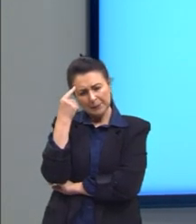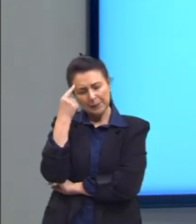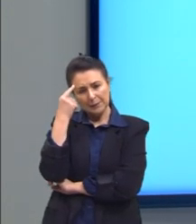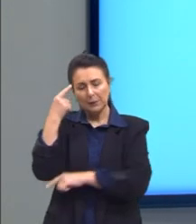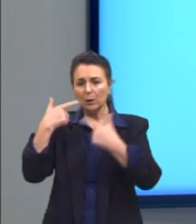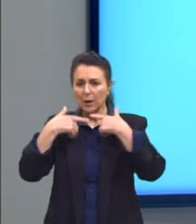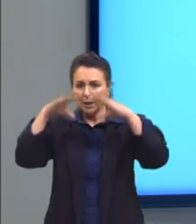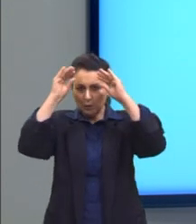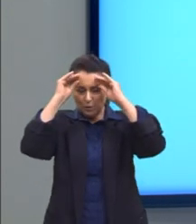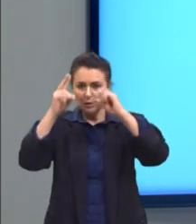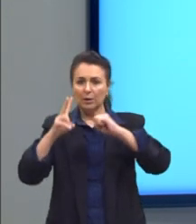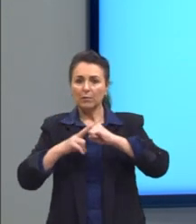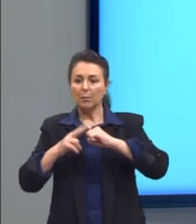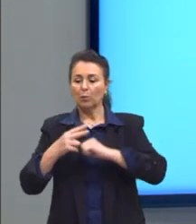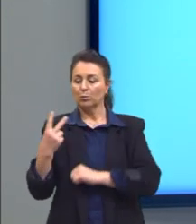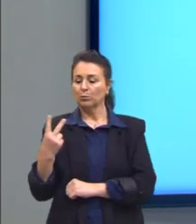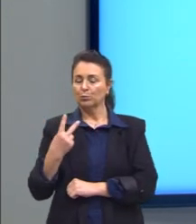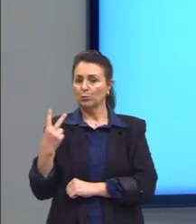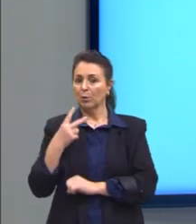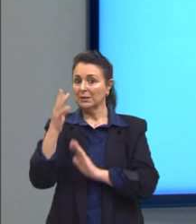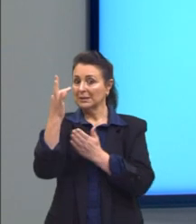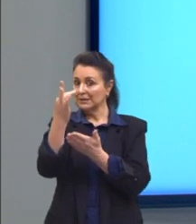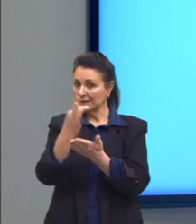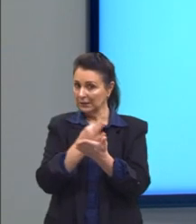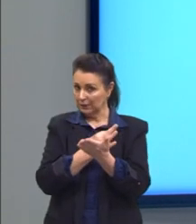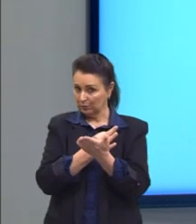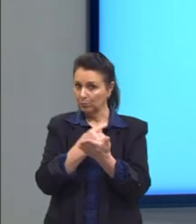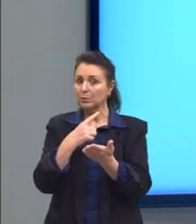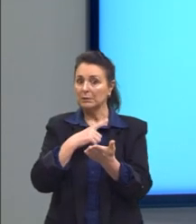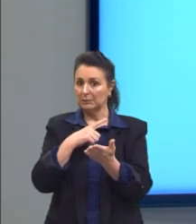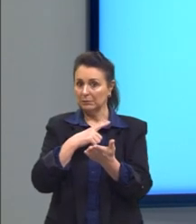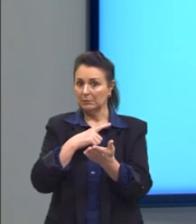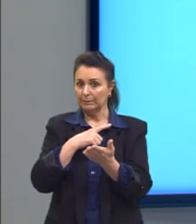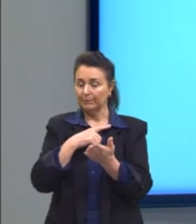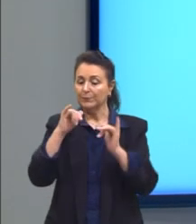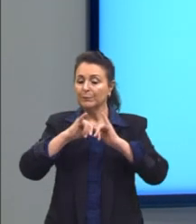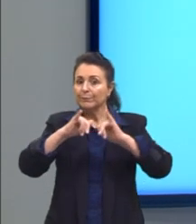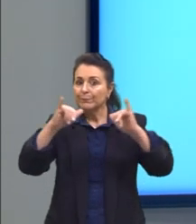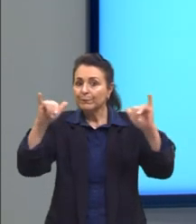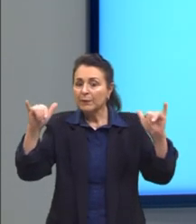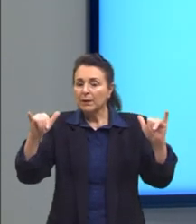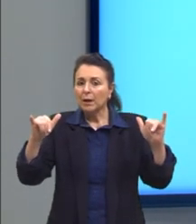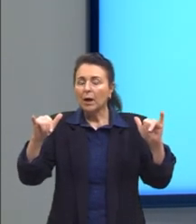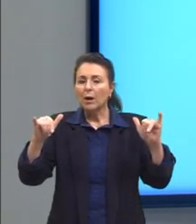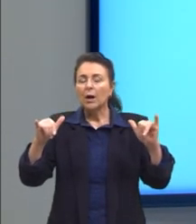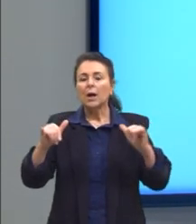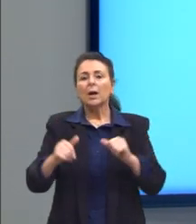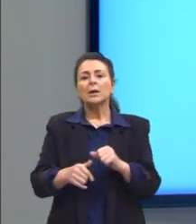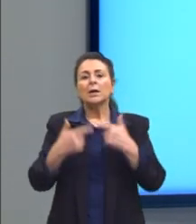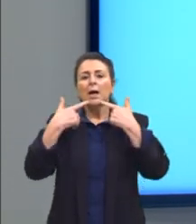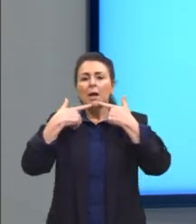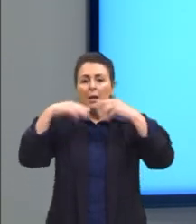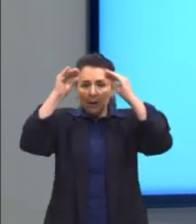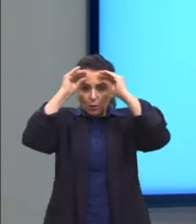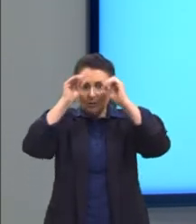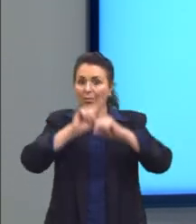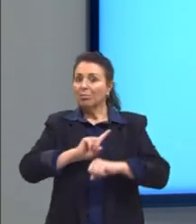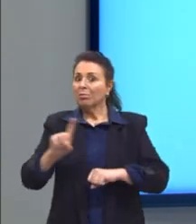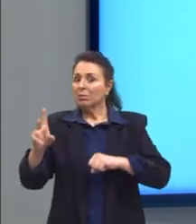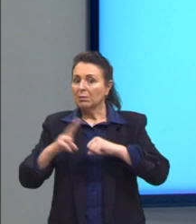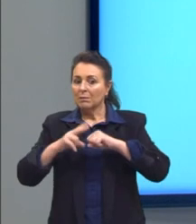como os dois textos que aparecem. E a linguagem não verbal exatamente as